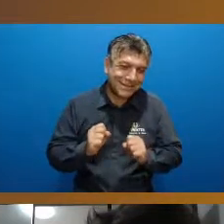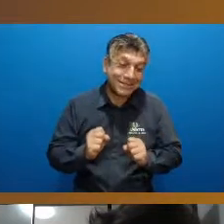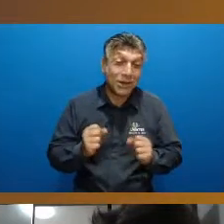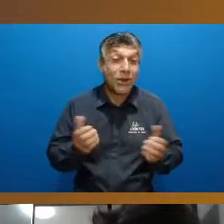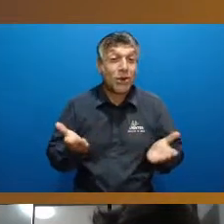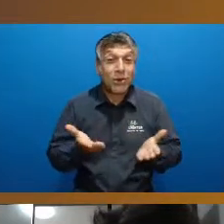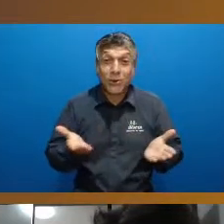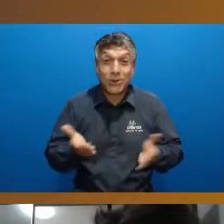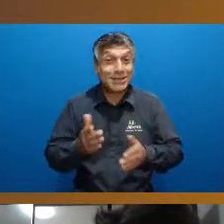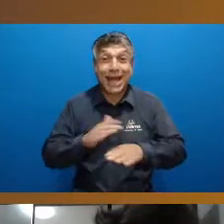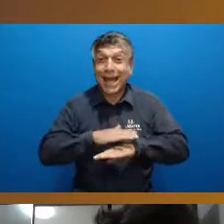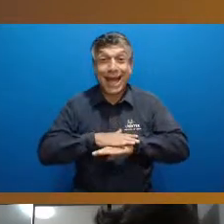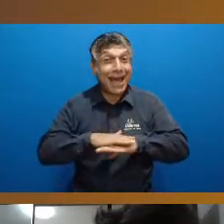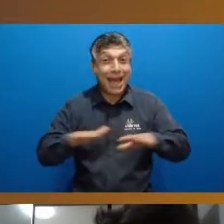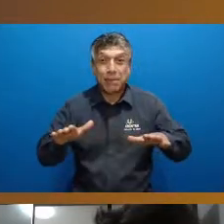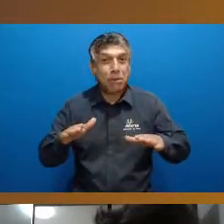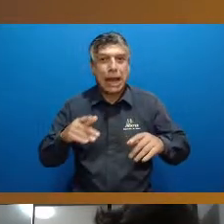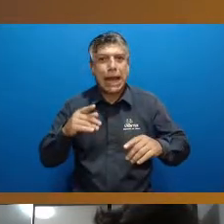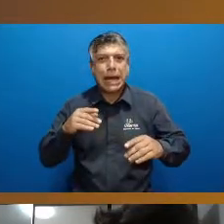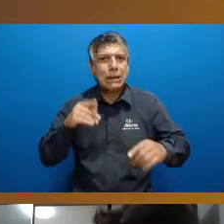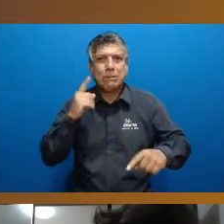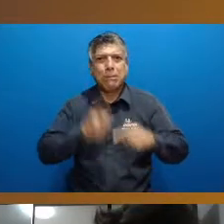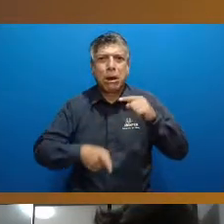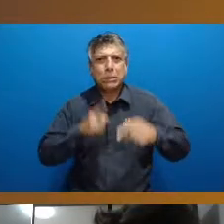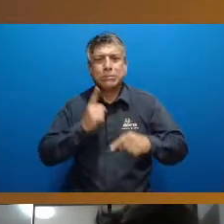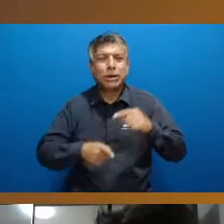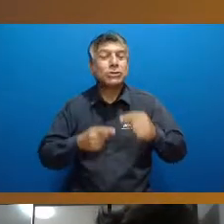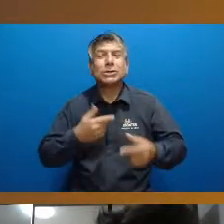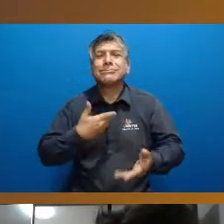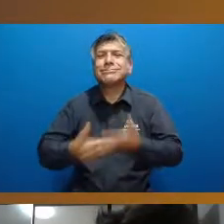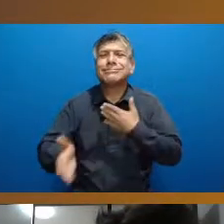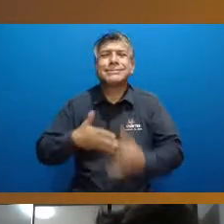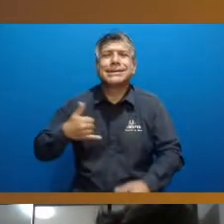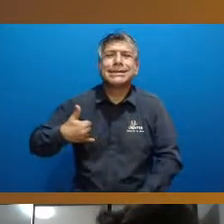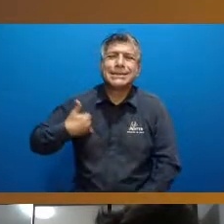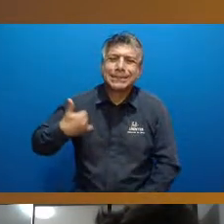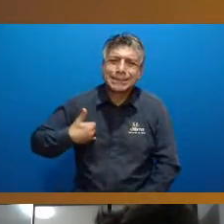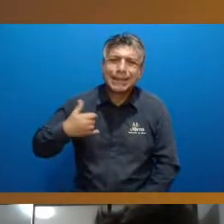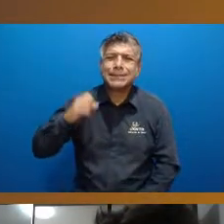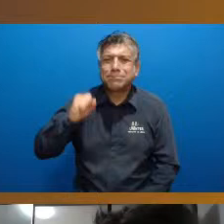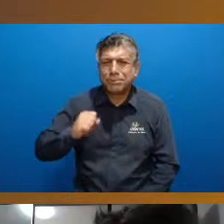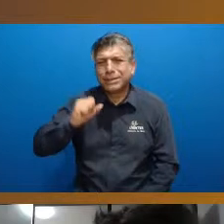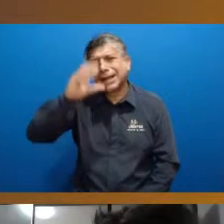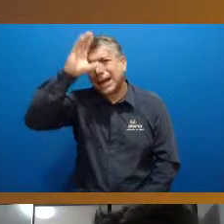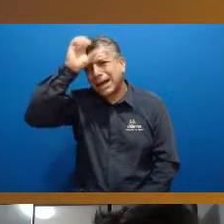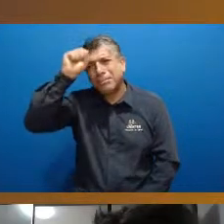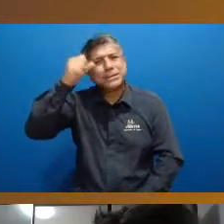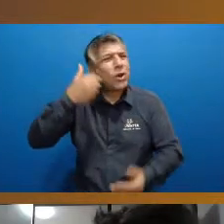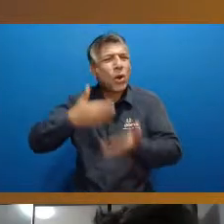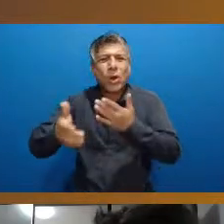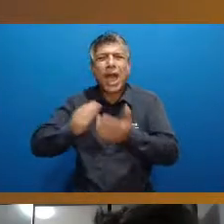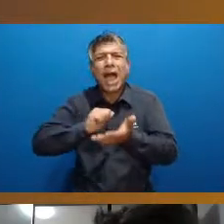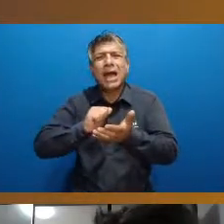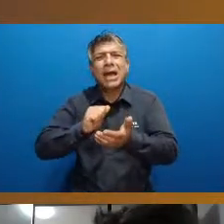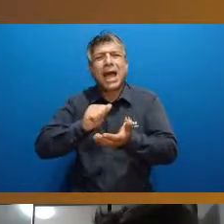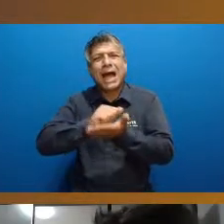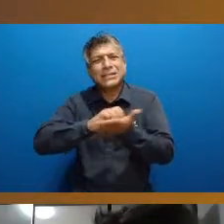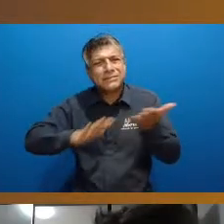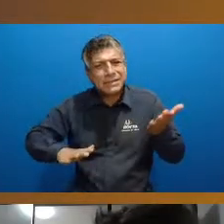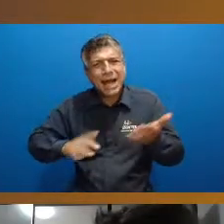quebramos esse paradigma hoje com qualquer idade você pode aprender qualquer atividade qualquer